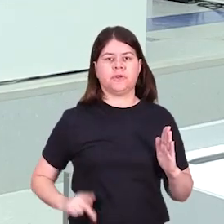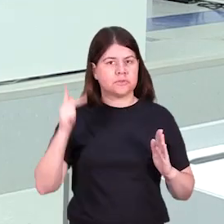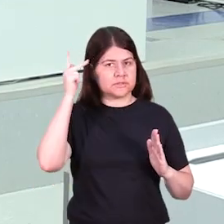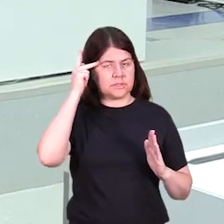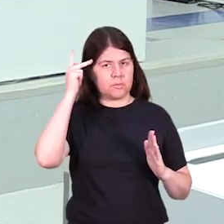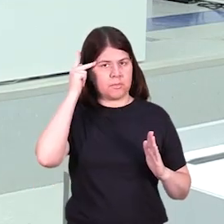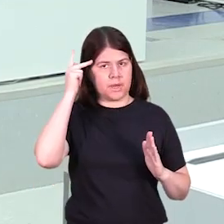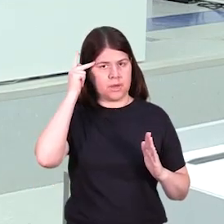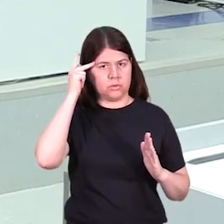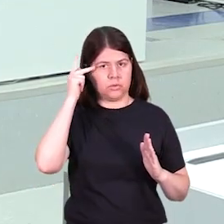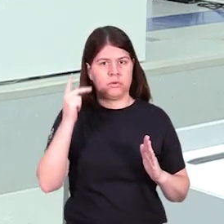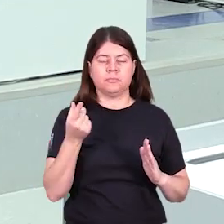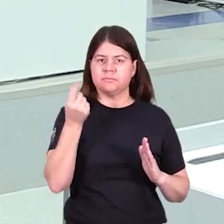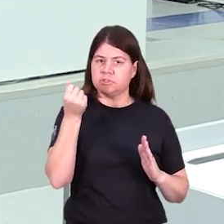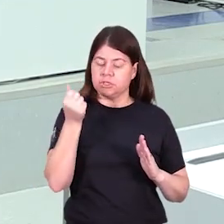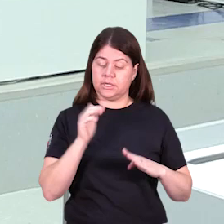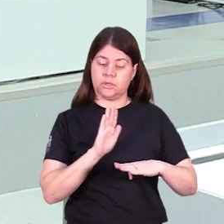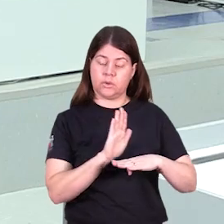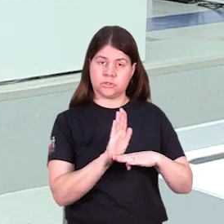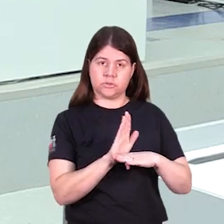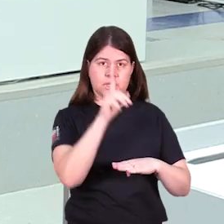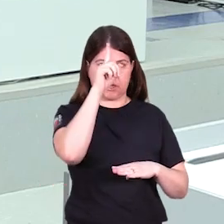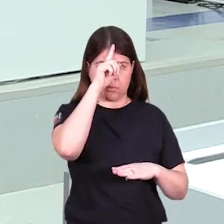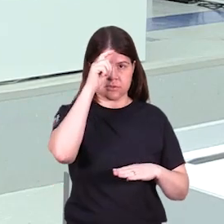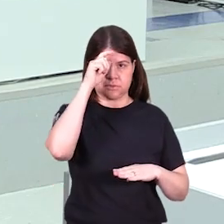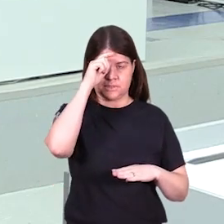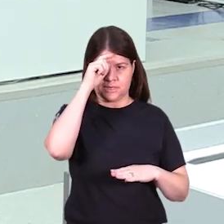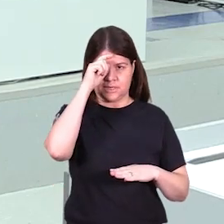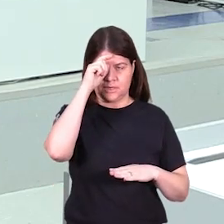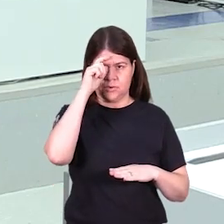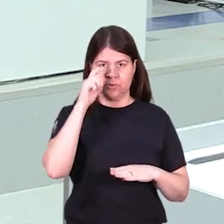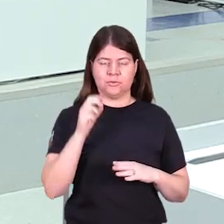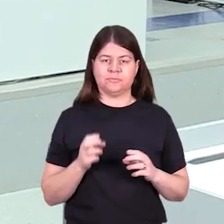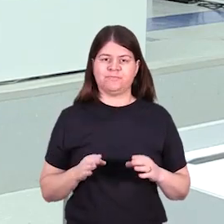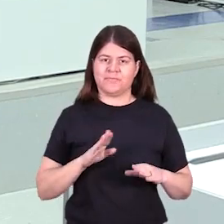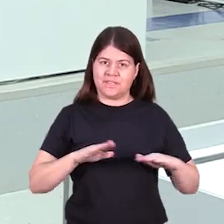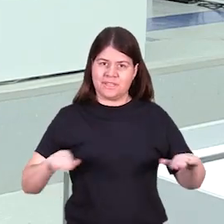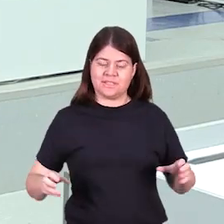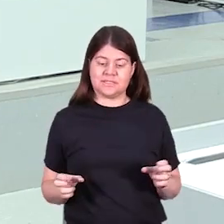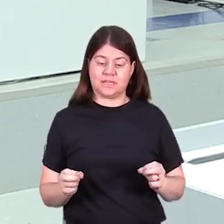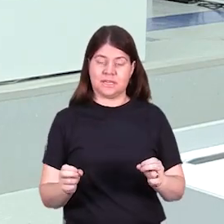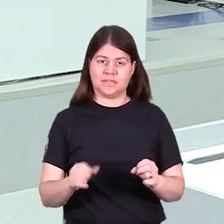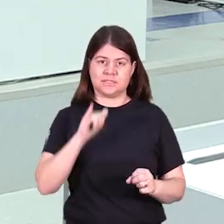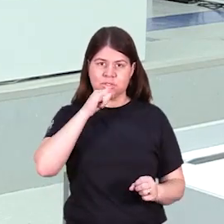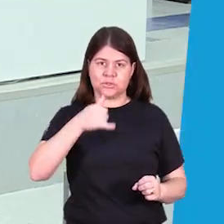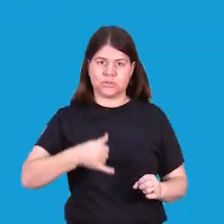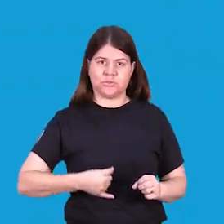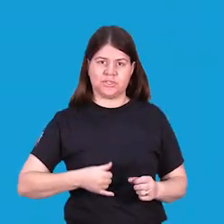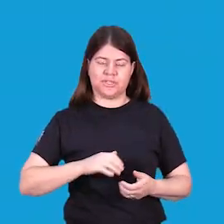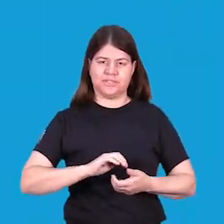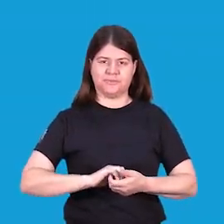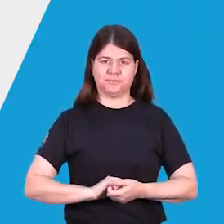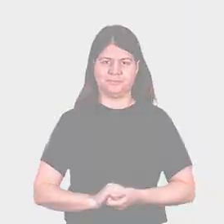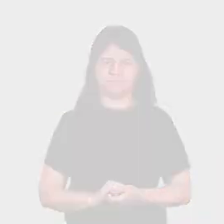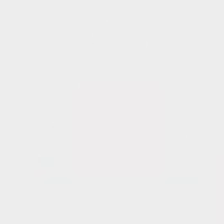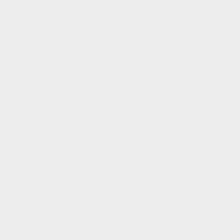de São Paulo para ajuda financeira ao GRANDAC de Jundiaí. Eu conto com a sua presença e até logo!